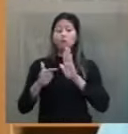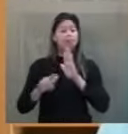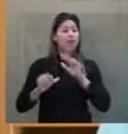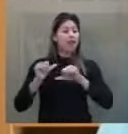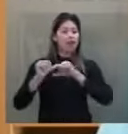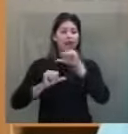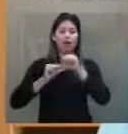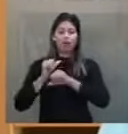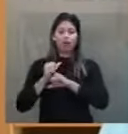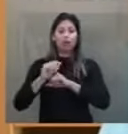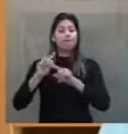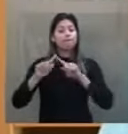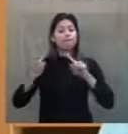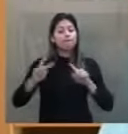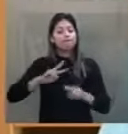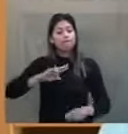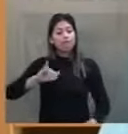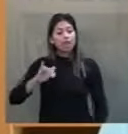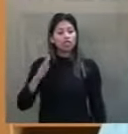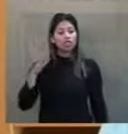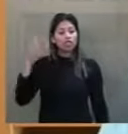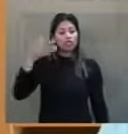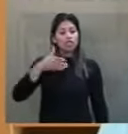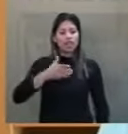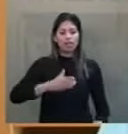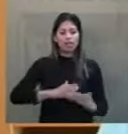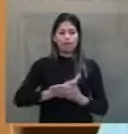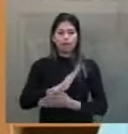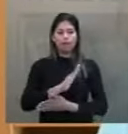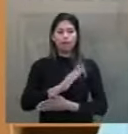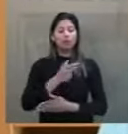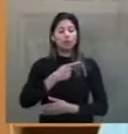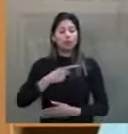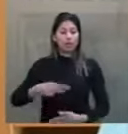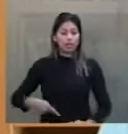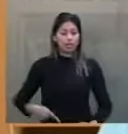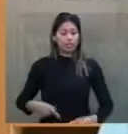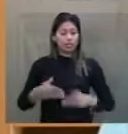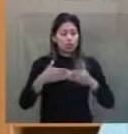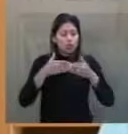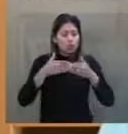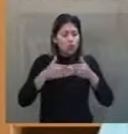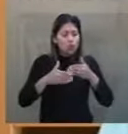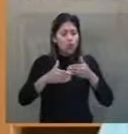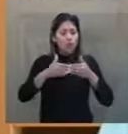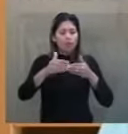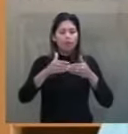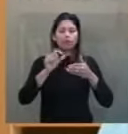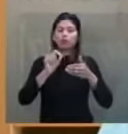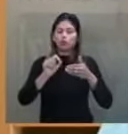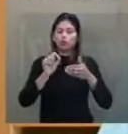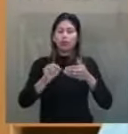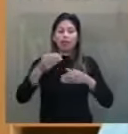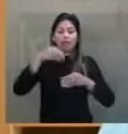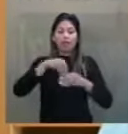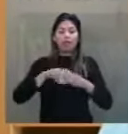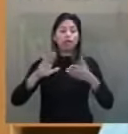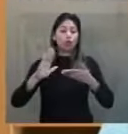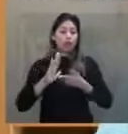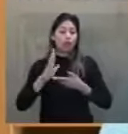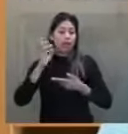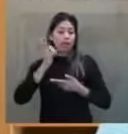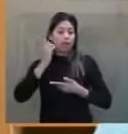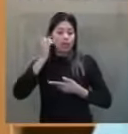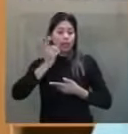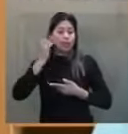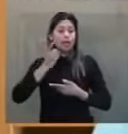vai direto à sanção da presidência. Desde o início da tramitação da matéria, na Câmara dos Deputados,